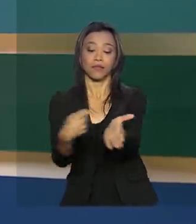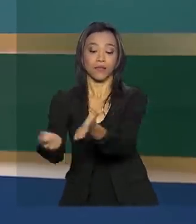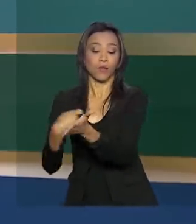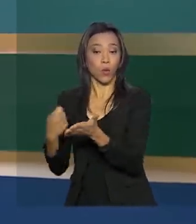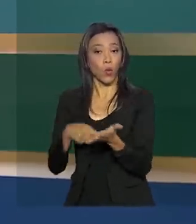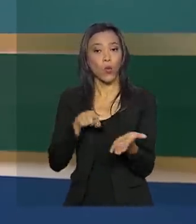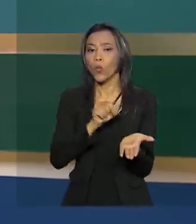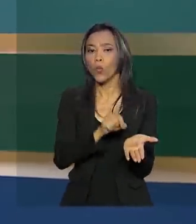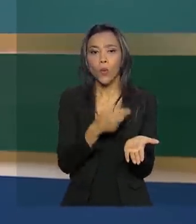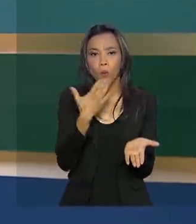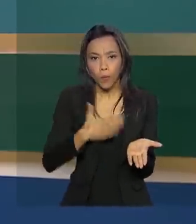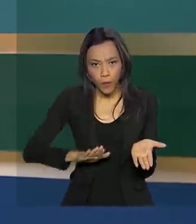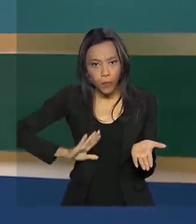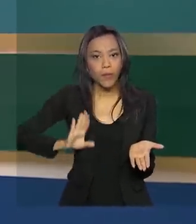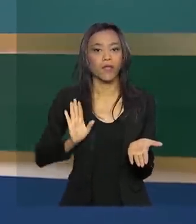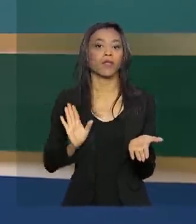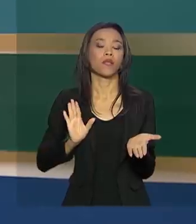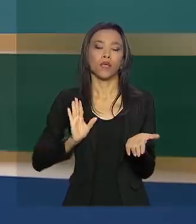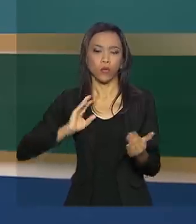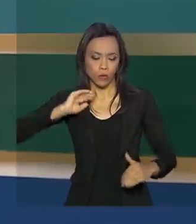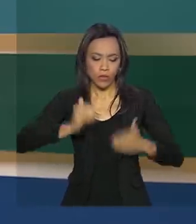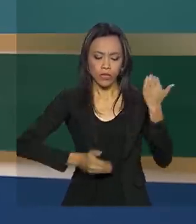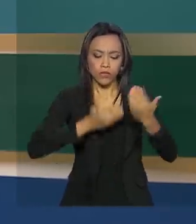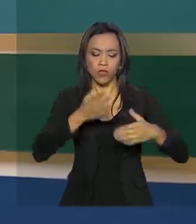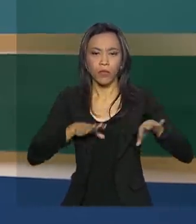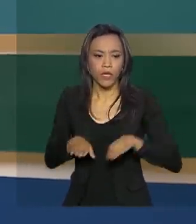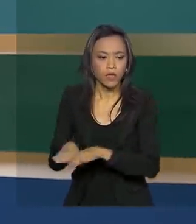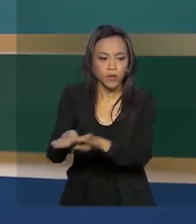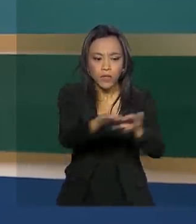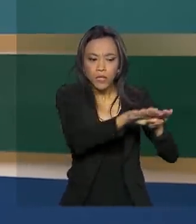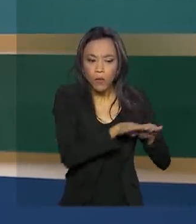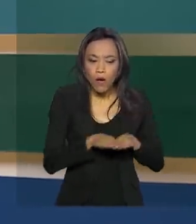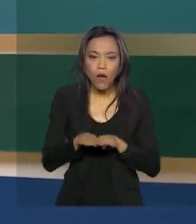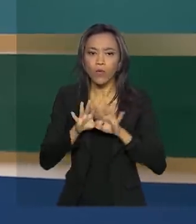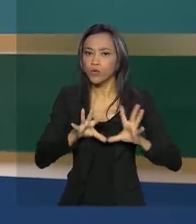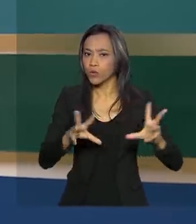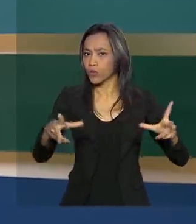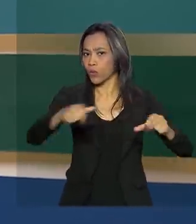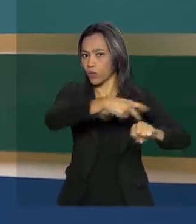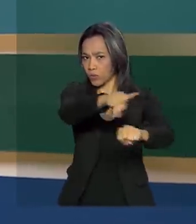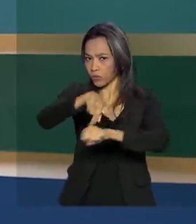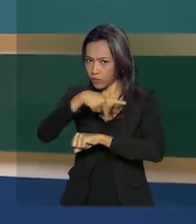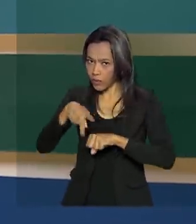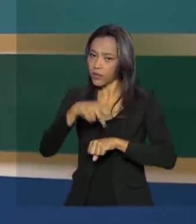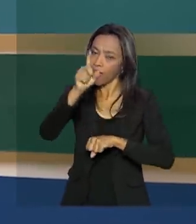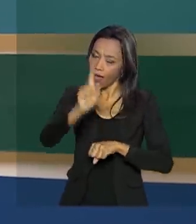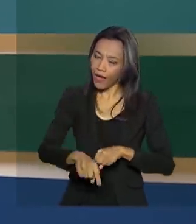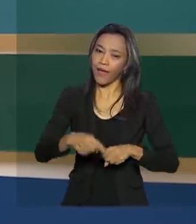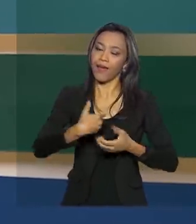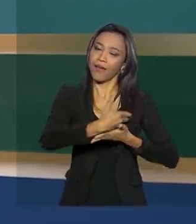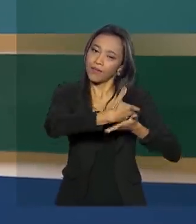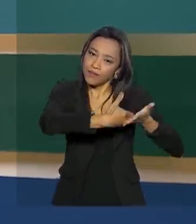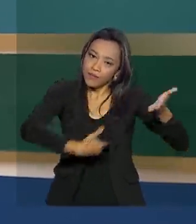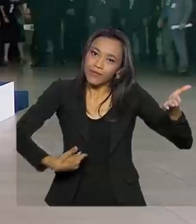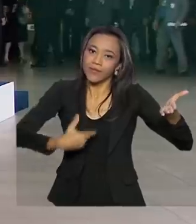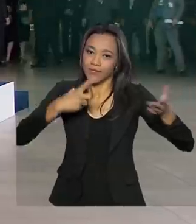comprometem com o desenvolvimento equilibrado e inclusivo. É a declaração de Brasília.